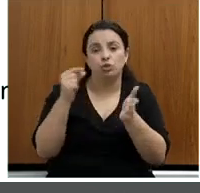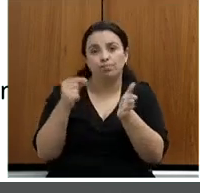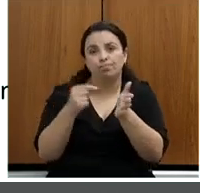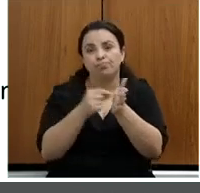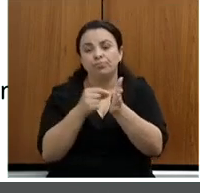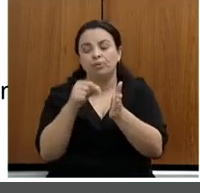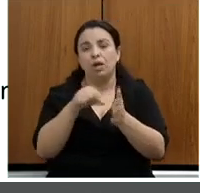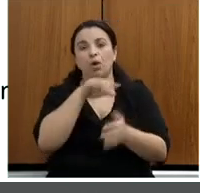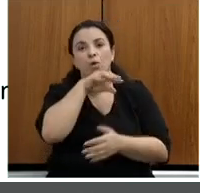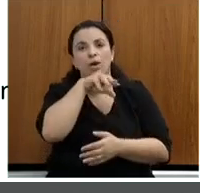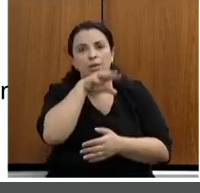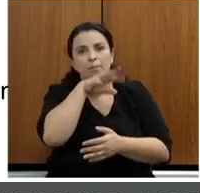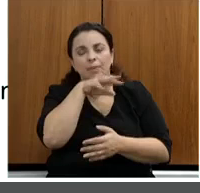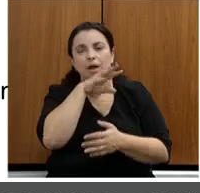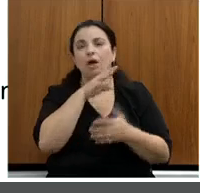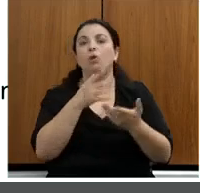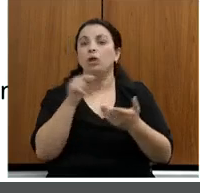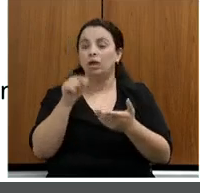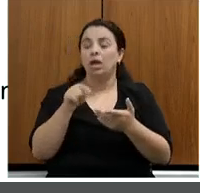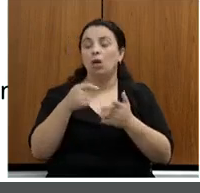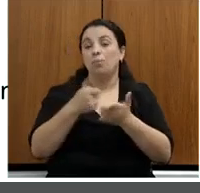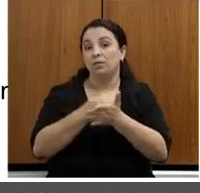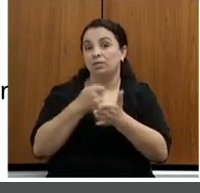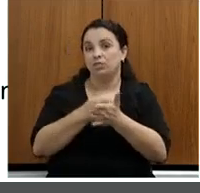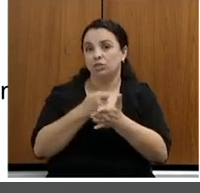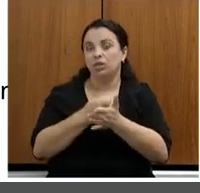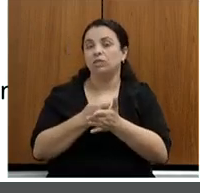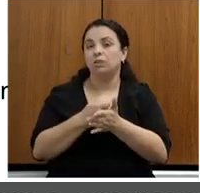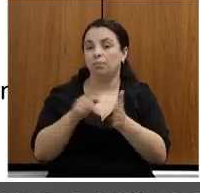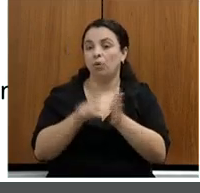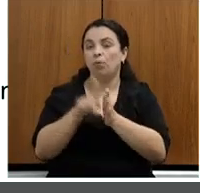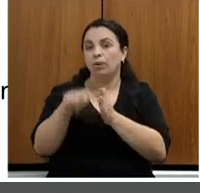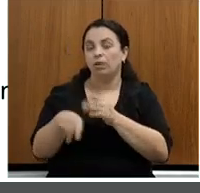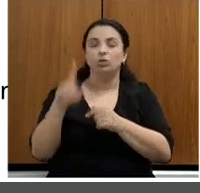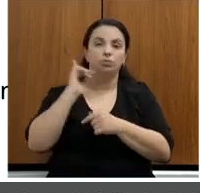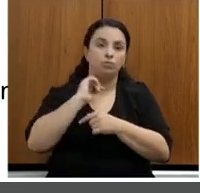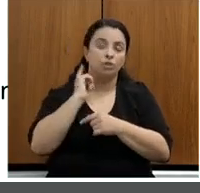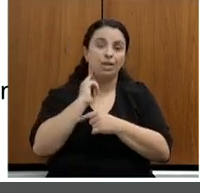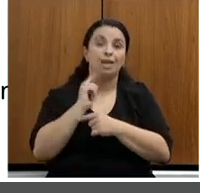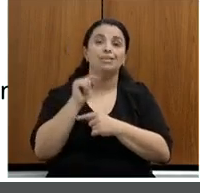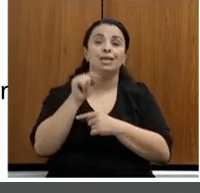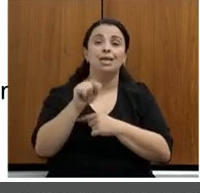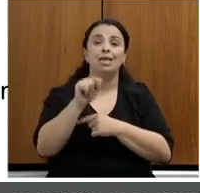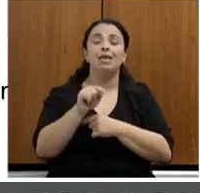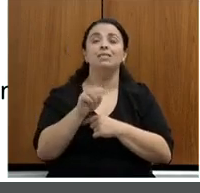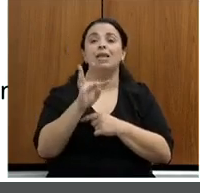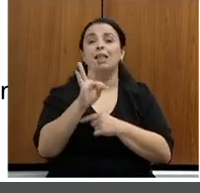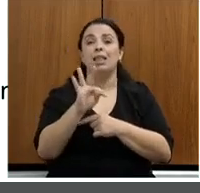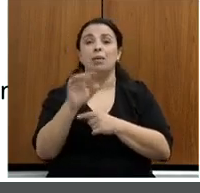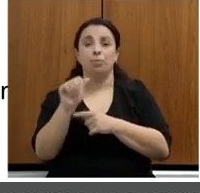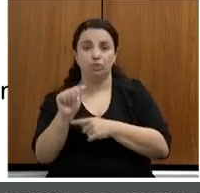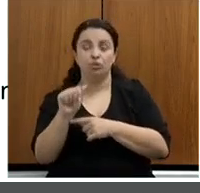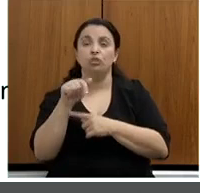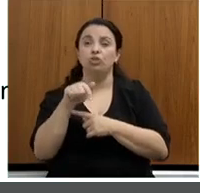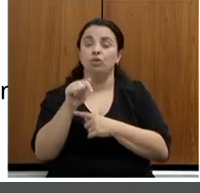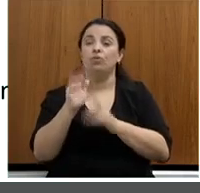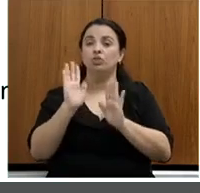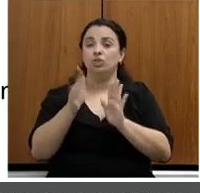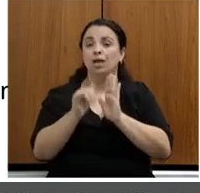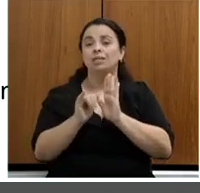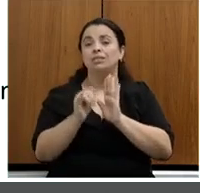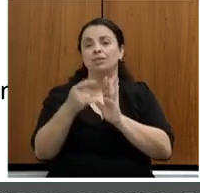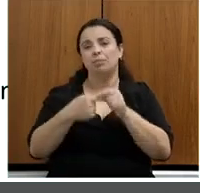legal no Estado de Minas Gerais. E esse termo aditivo, na semana passada, nós publicamos o edital para